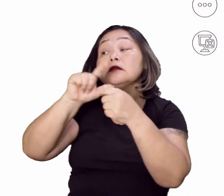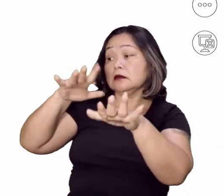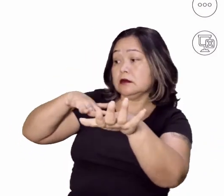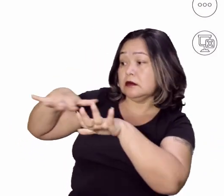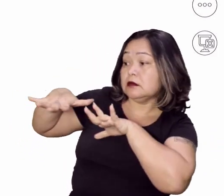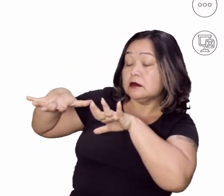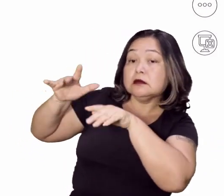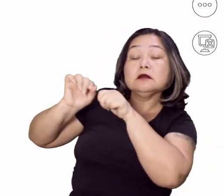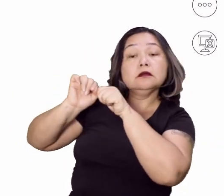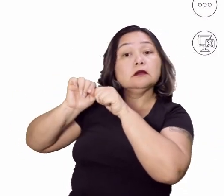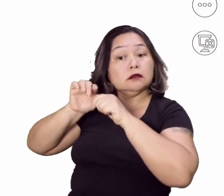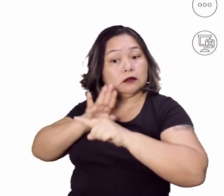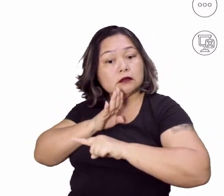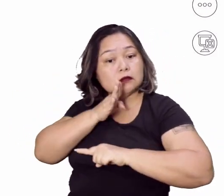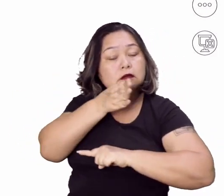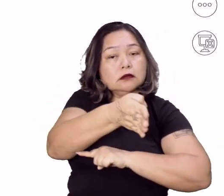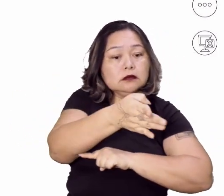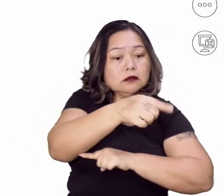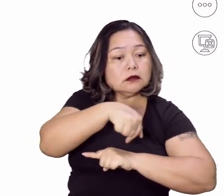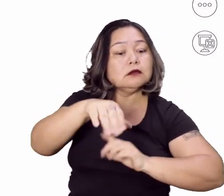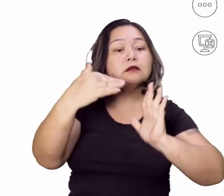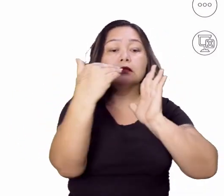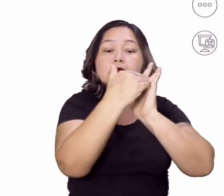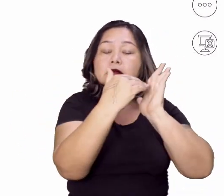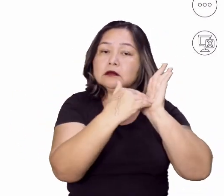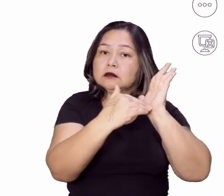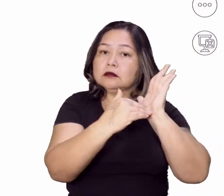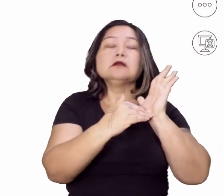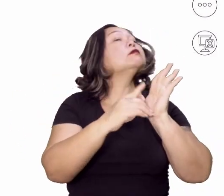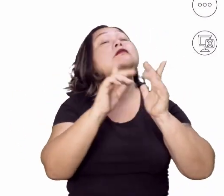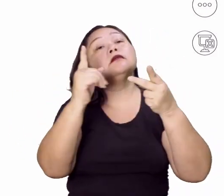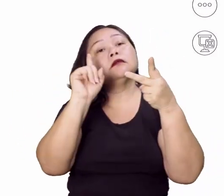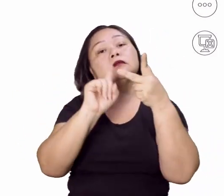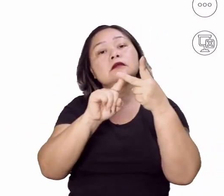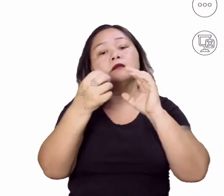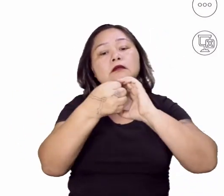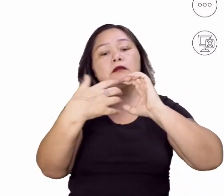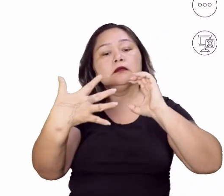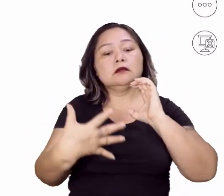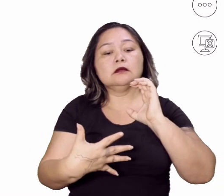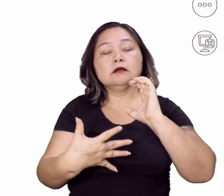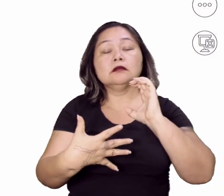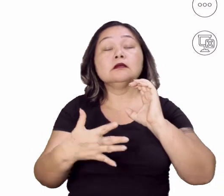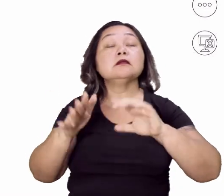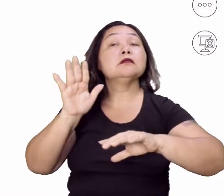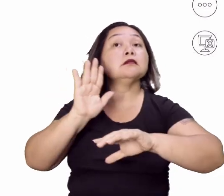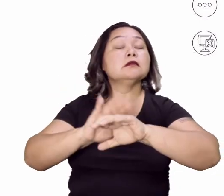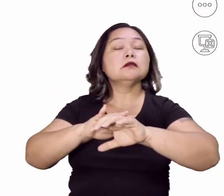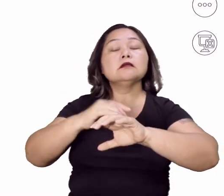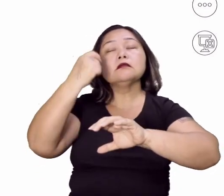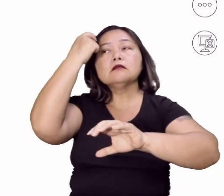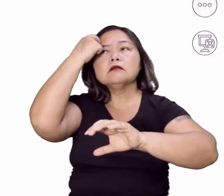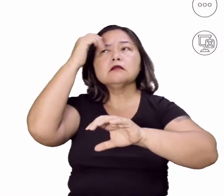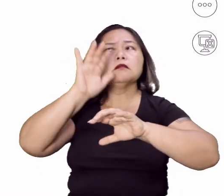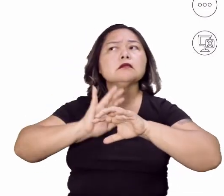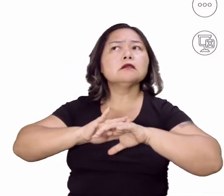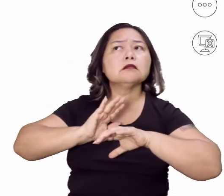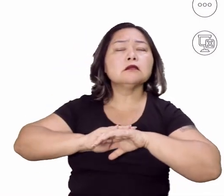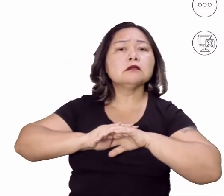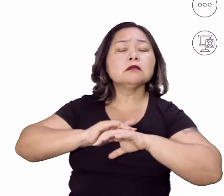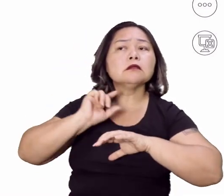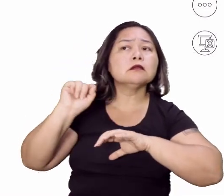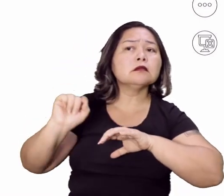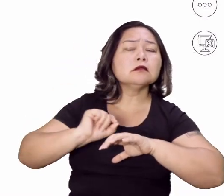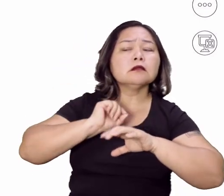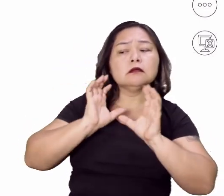pauta, ok? Segunda característica, ela tem que ter ideologia, que